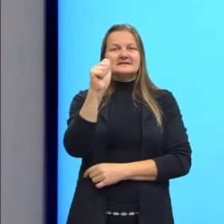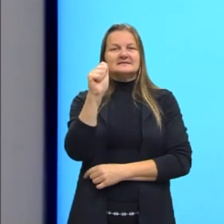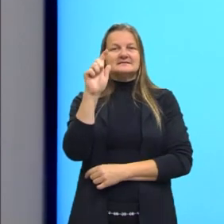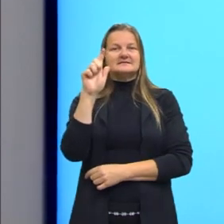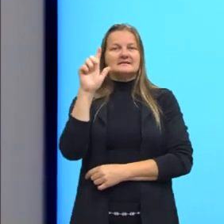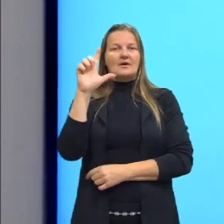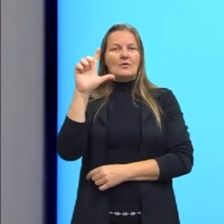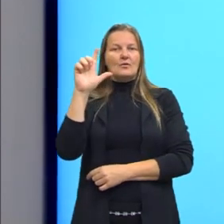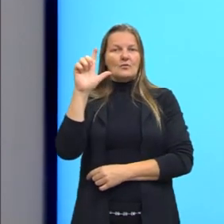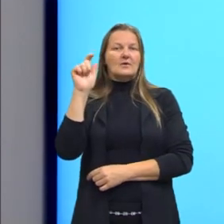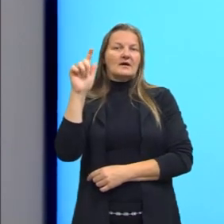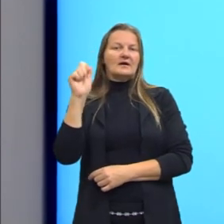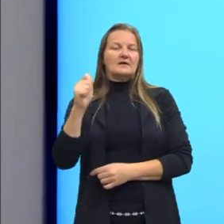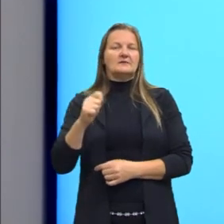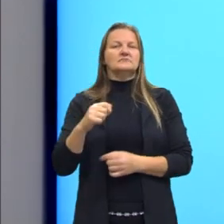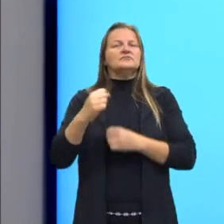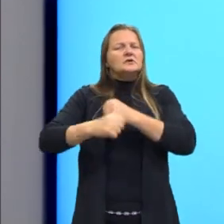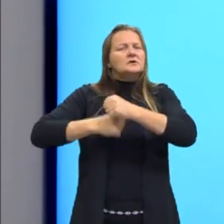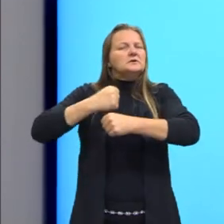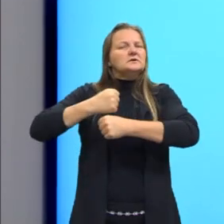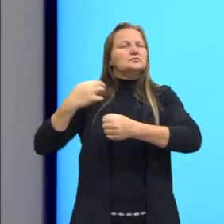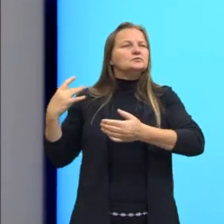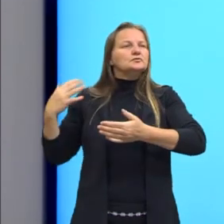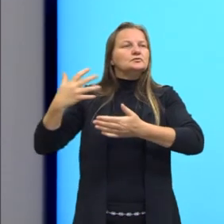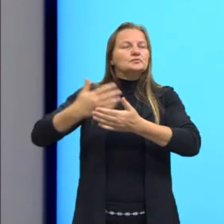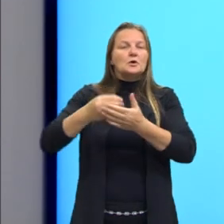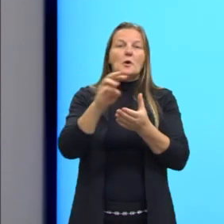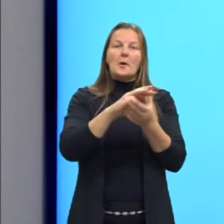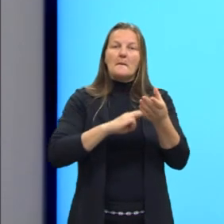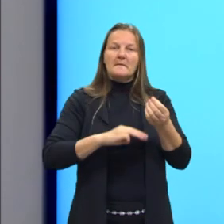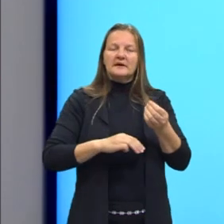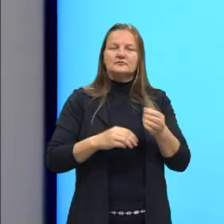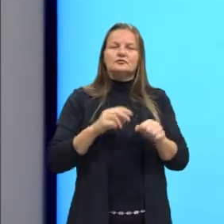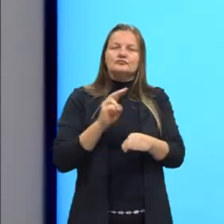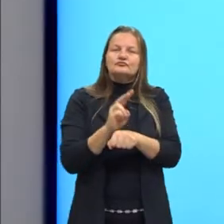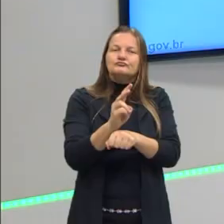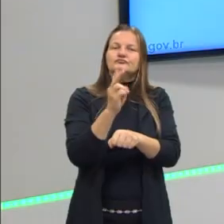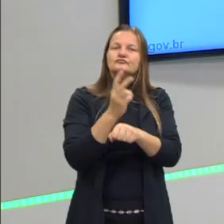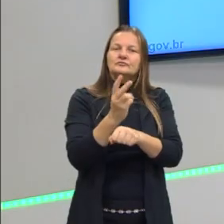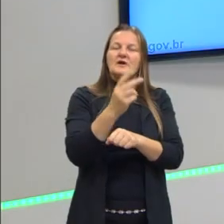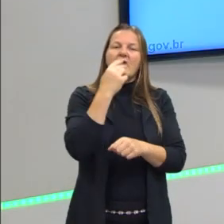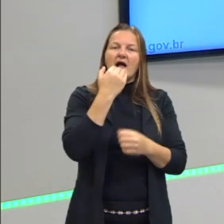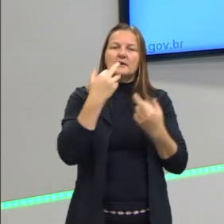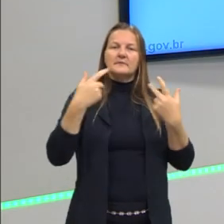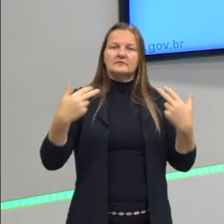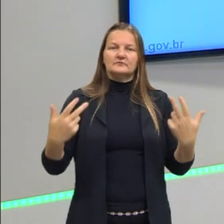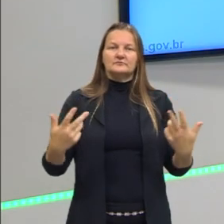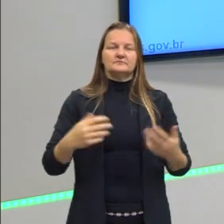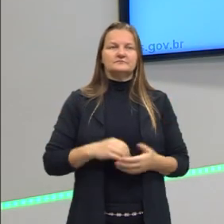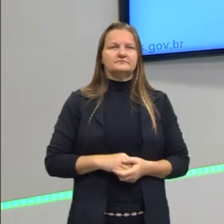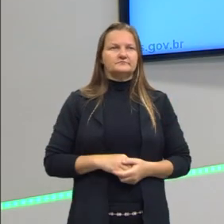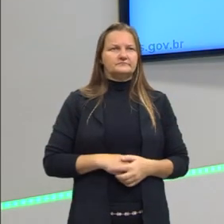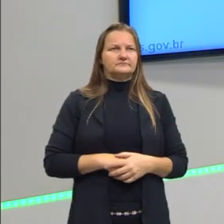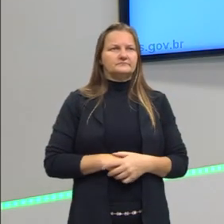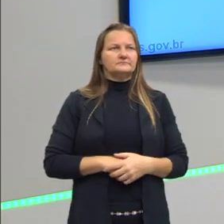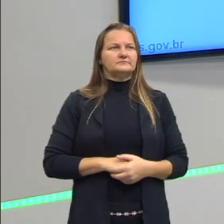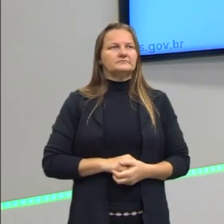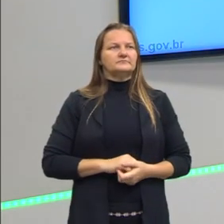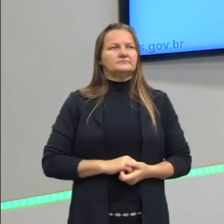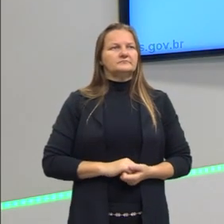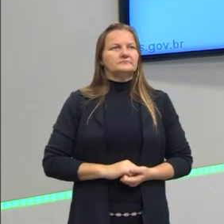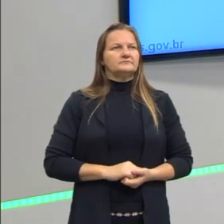aí é utilizada há tantos anos, que é um método de conservação de alimentos, de carnes, principalmente.